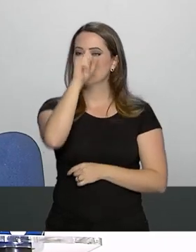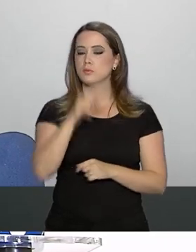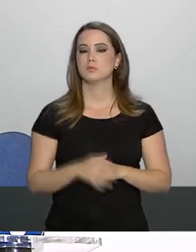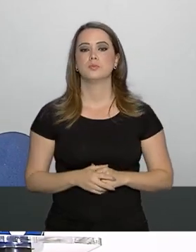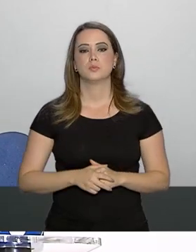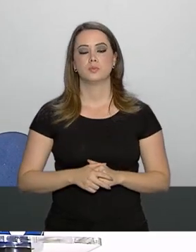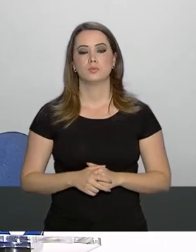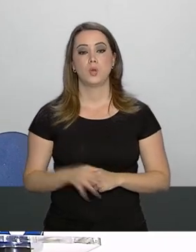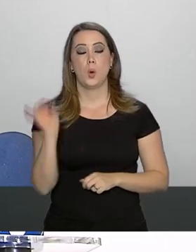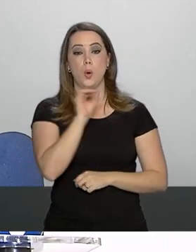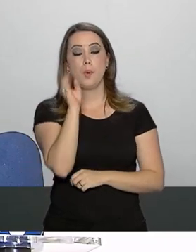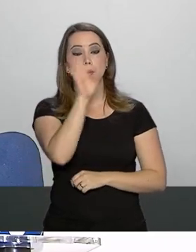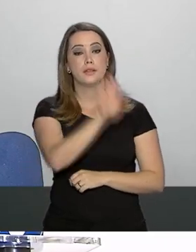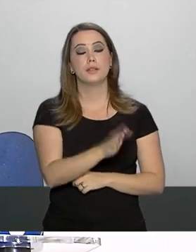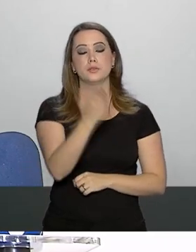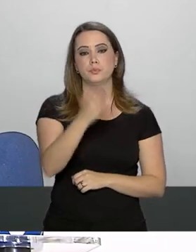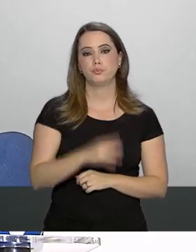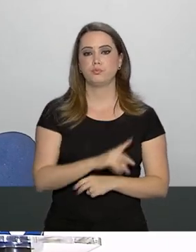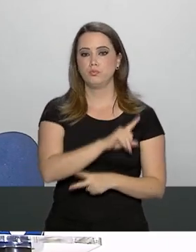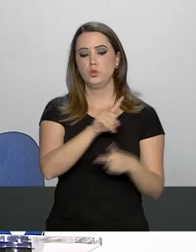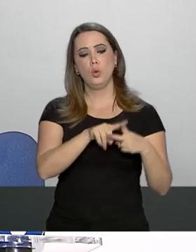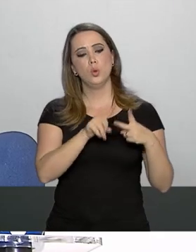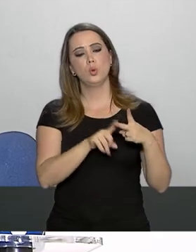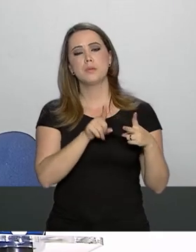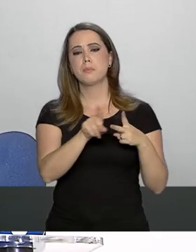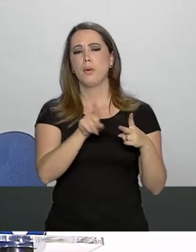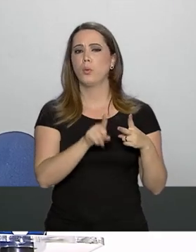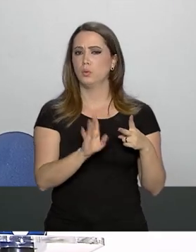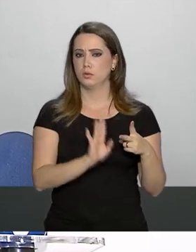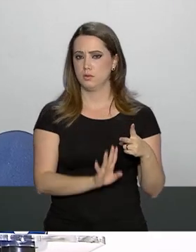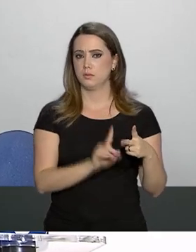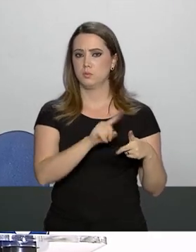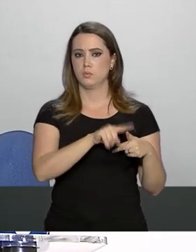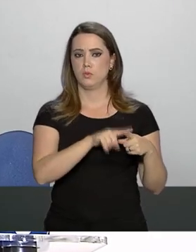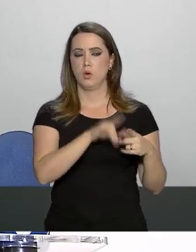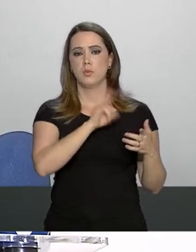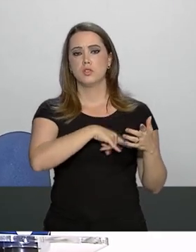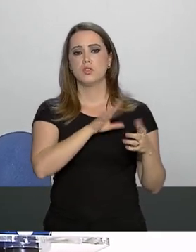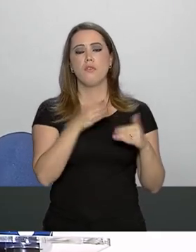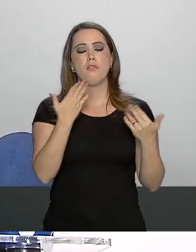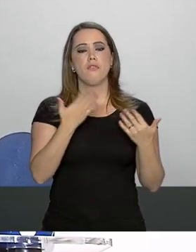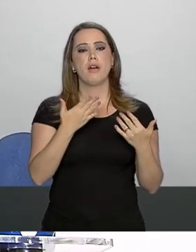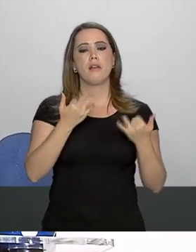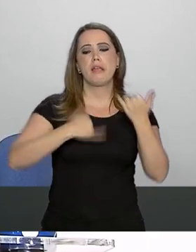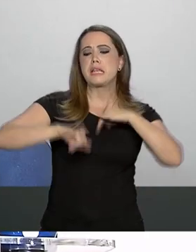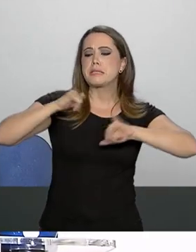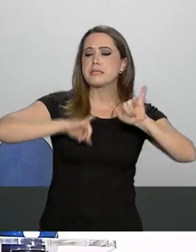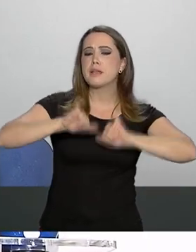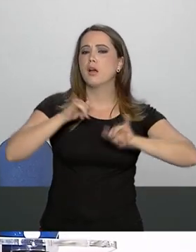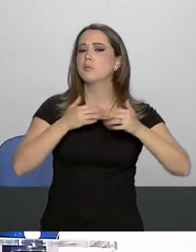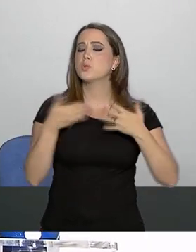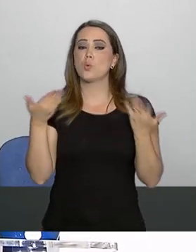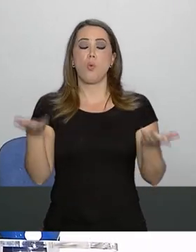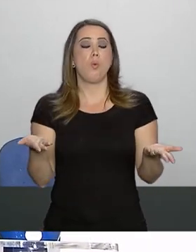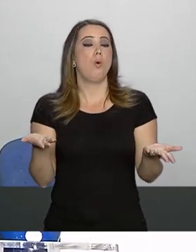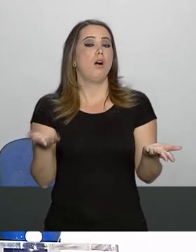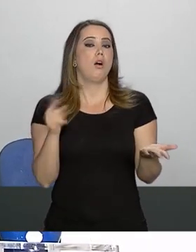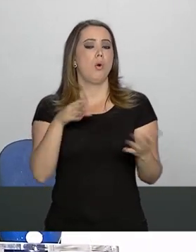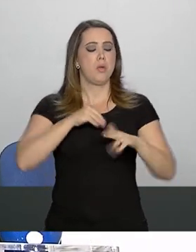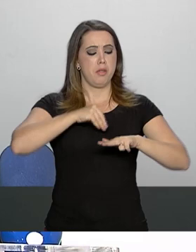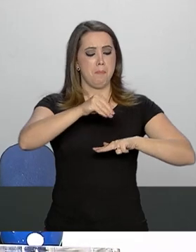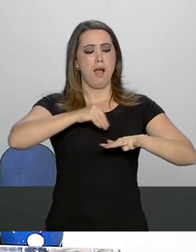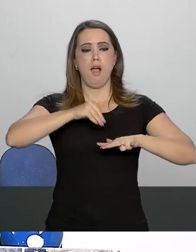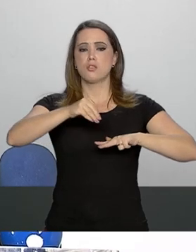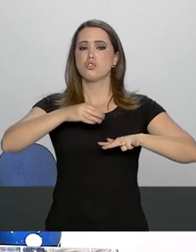Boa tarde. Tudo bem? São duas perguntas também. O boletim fala que ele fez exames. O senhor pode dizer quais exames foram feitos? De imagem, mas